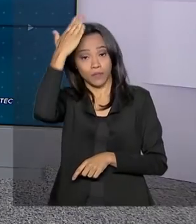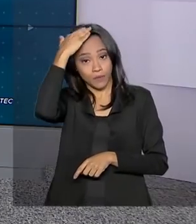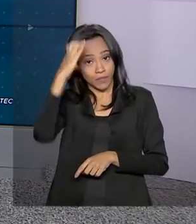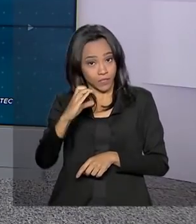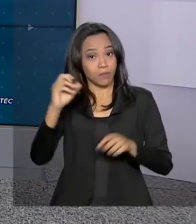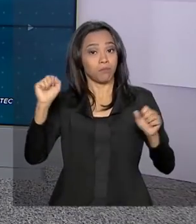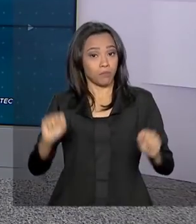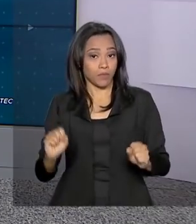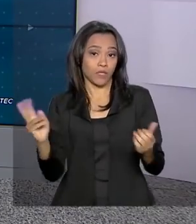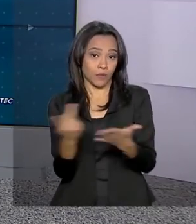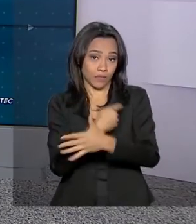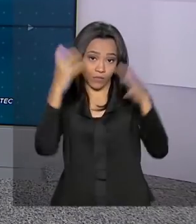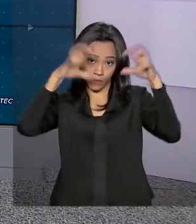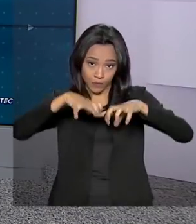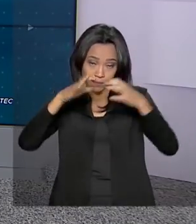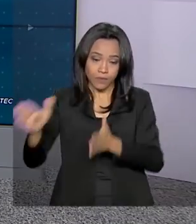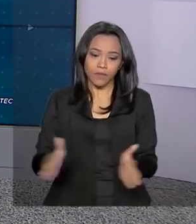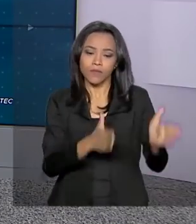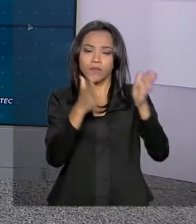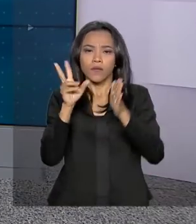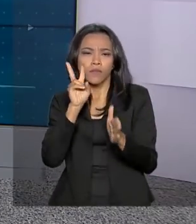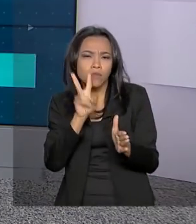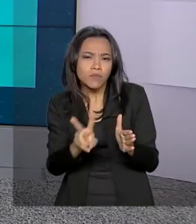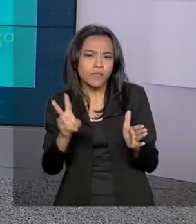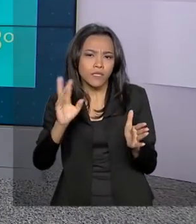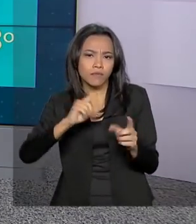chuva. Vamos agora às temperaturas.